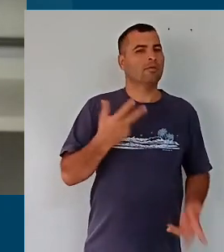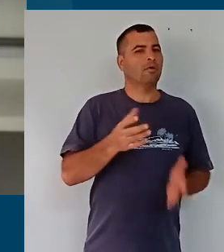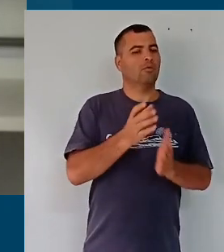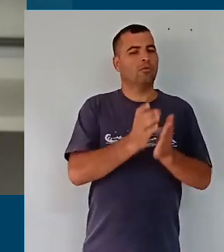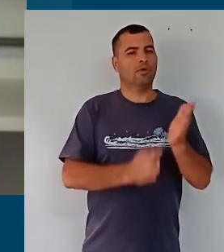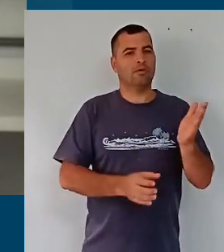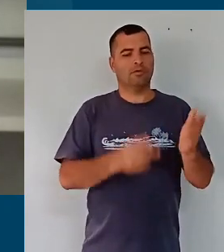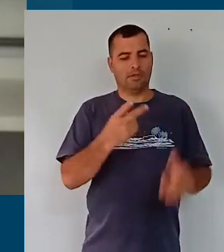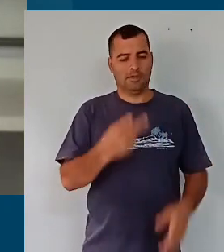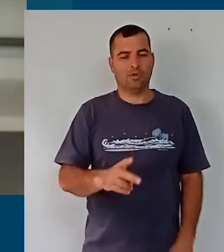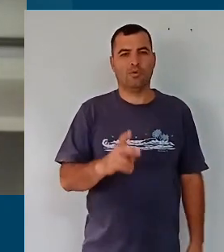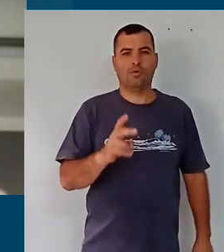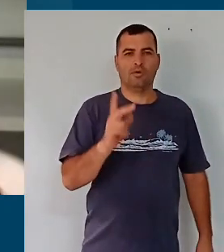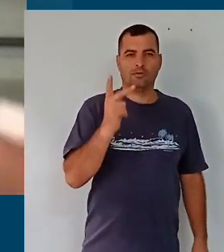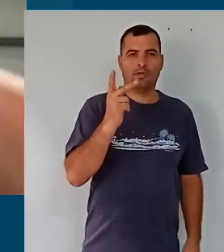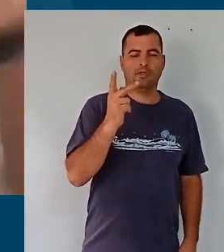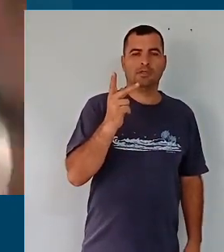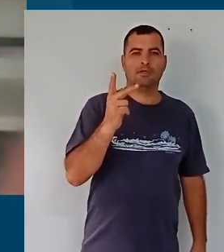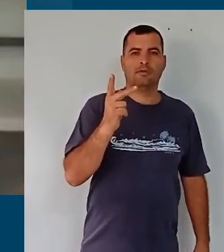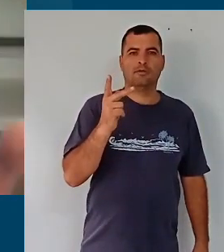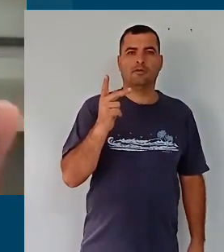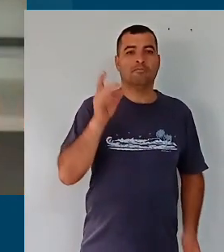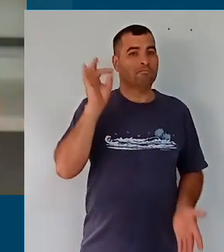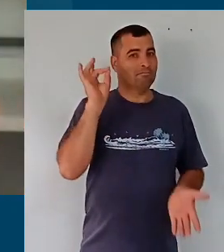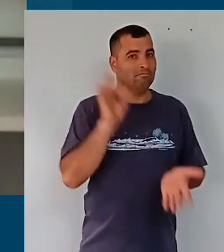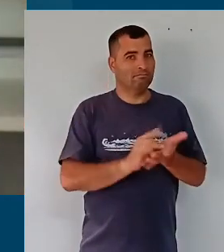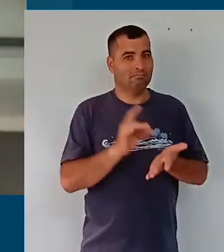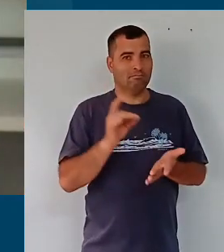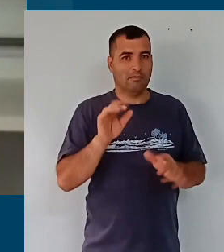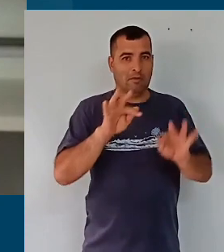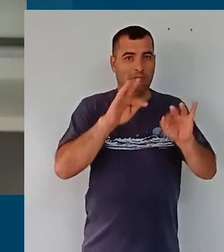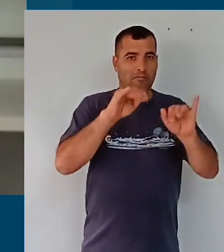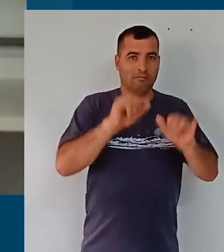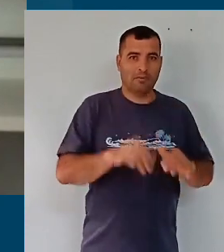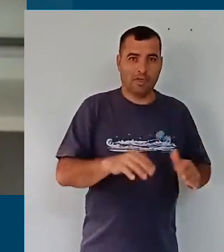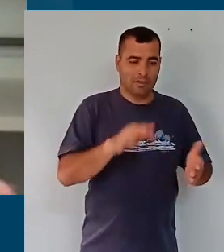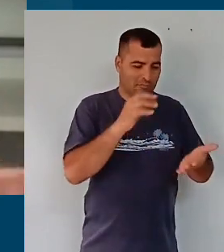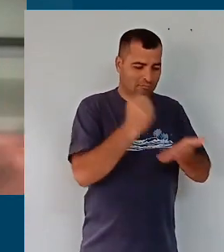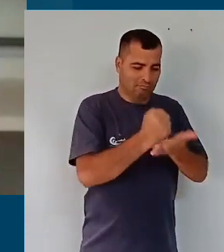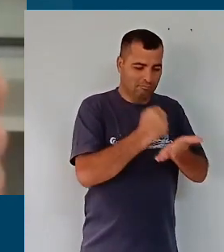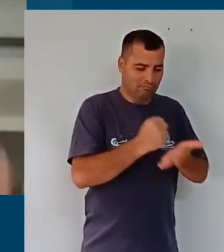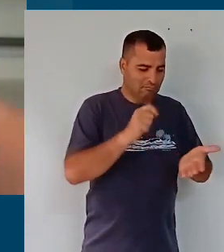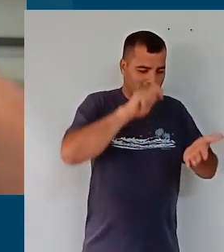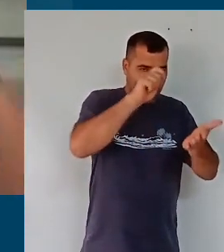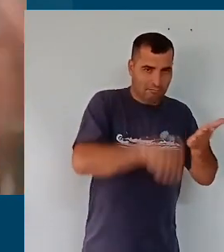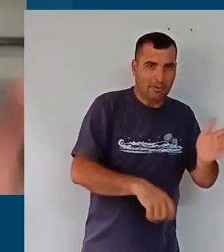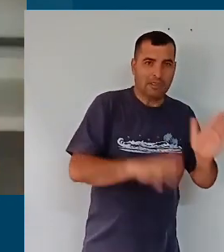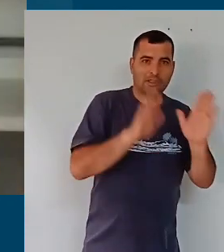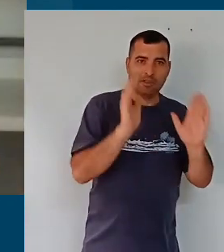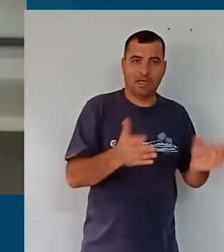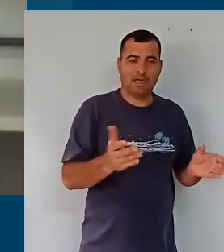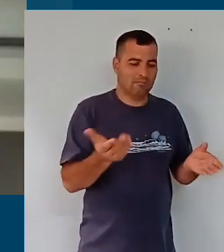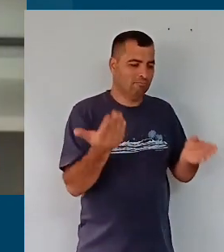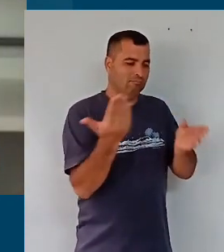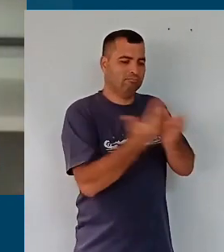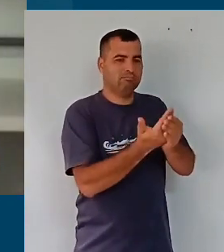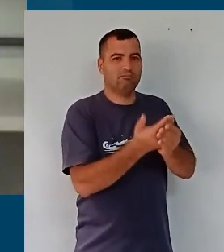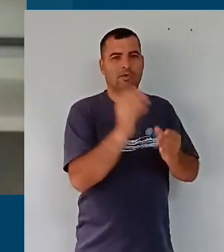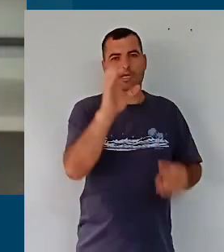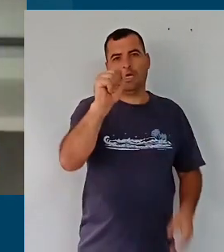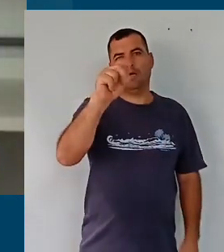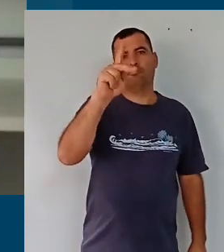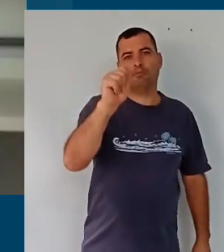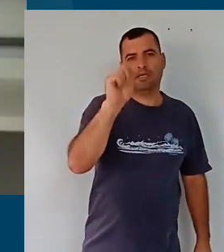como o currículo de Hortolândia, no momento em que ele for efetivamente finalizado, porque sempre tem momento que você tem que encapar essa